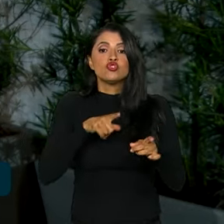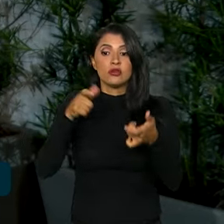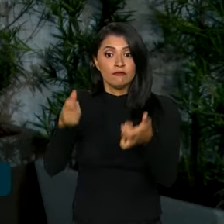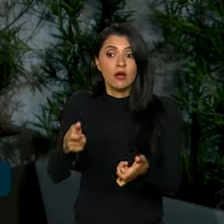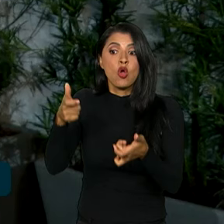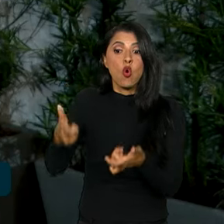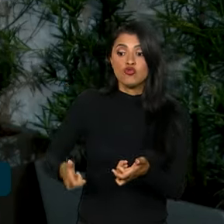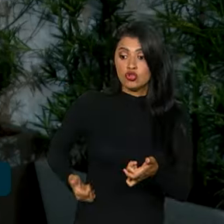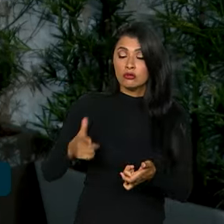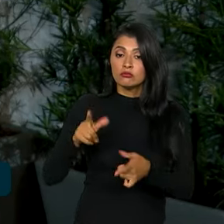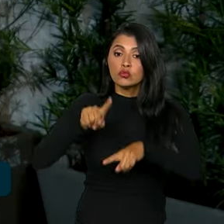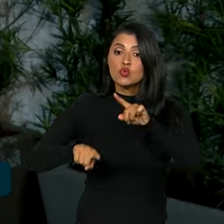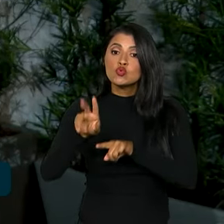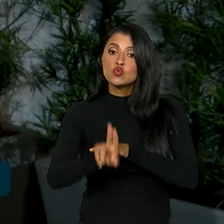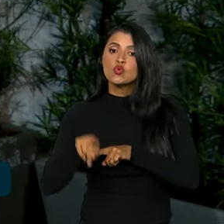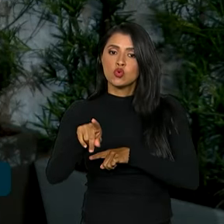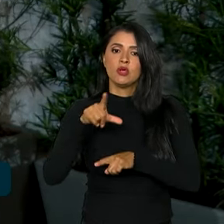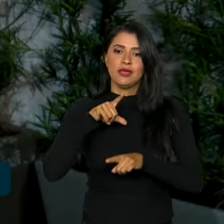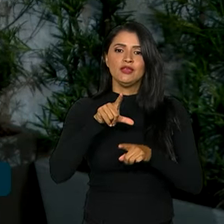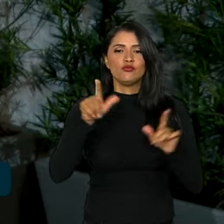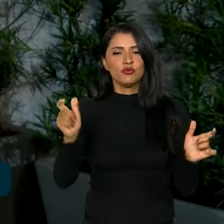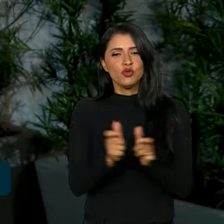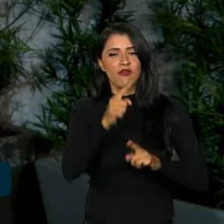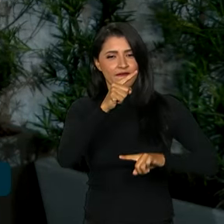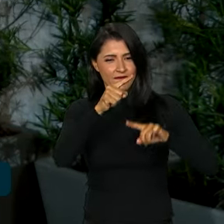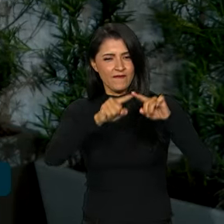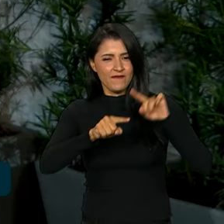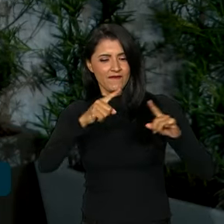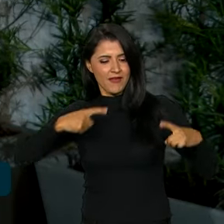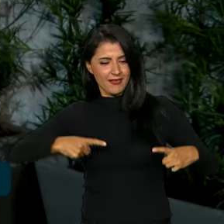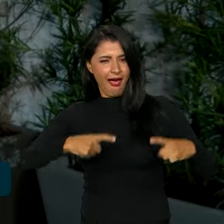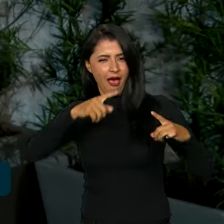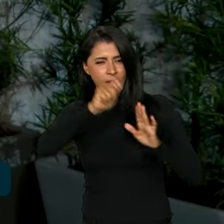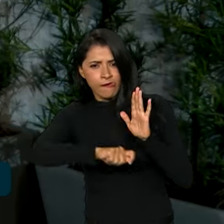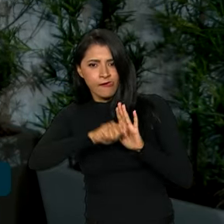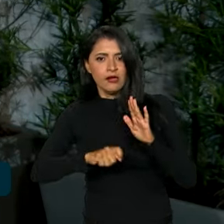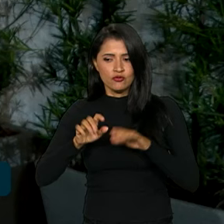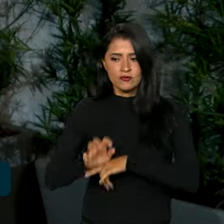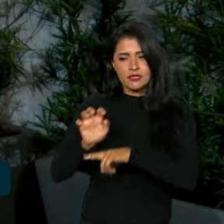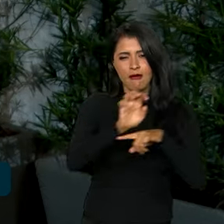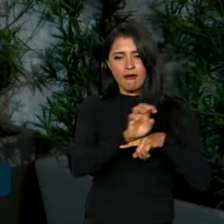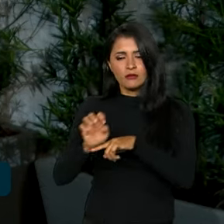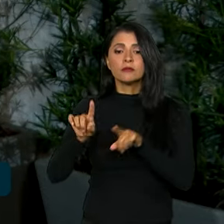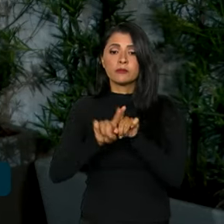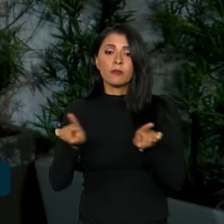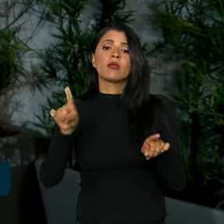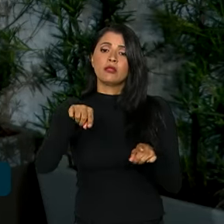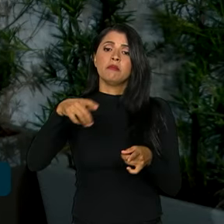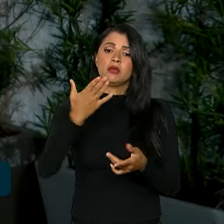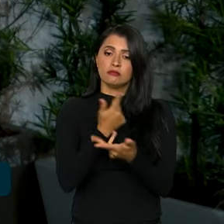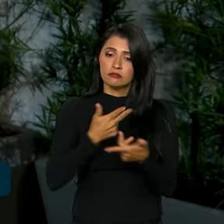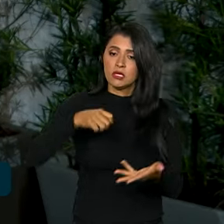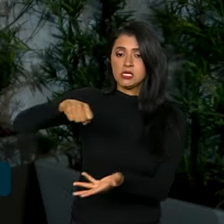o serviço é consumido e isso diminui a guerra fiscal entre os Estados. Outro benefício também é a alíquota zero para os produtos da cesta básica